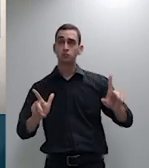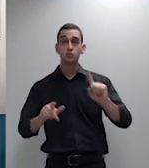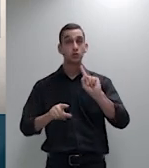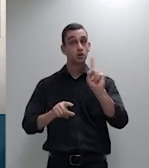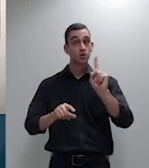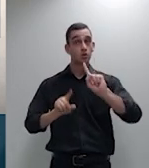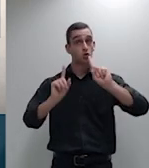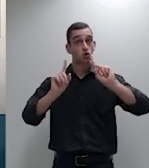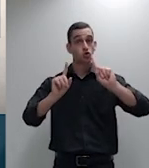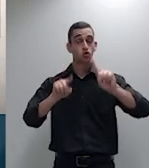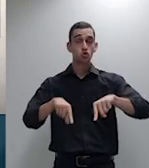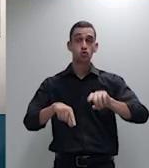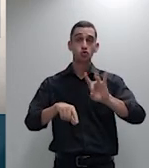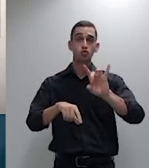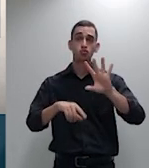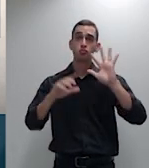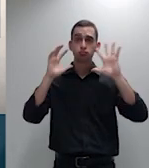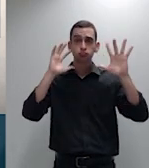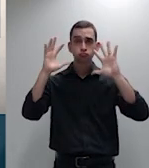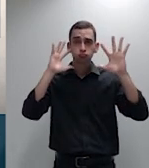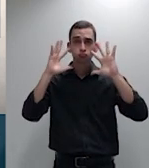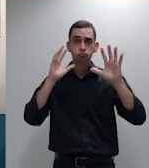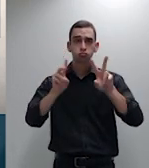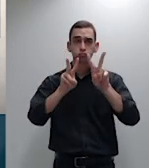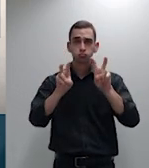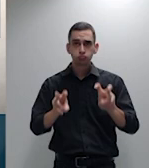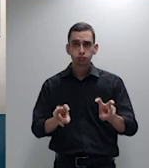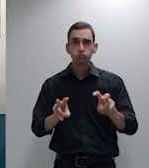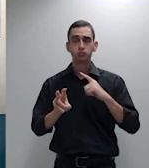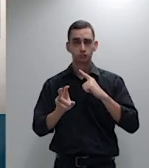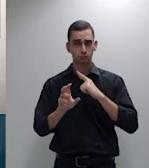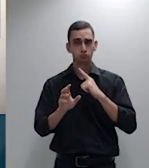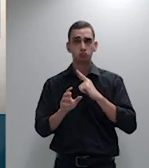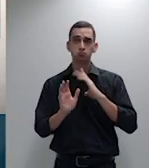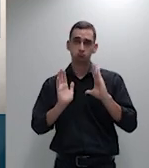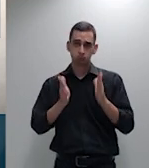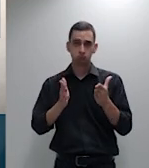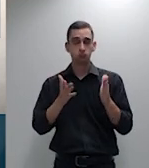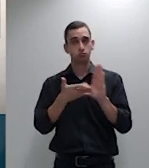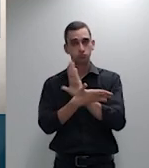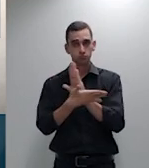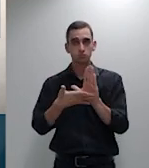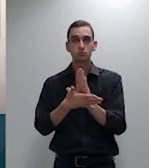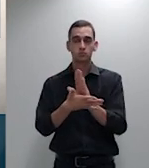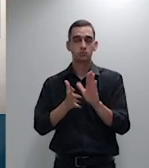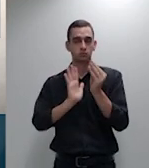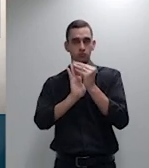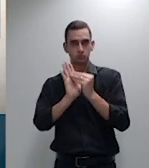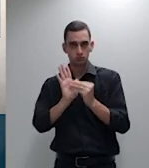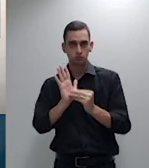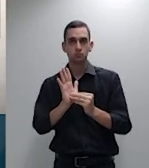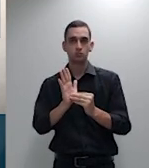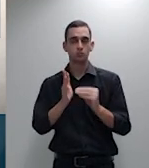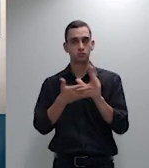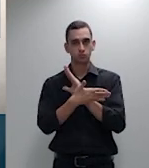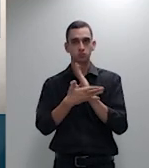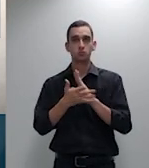aqui e só me surgiu agora senão teria feito antes essa reflexão